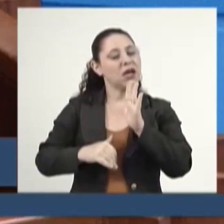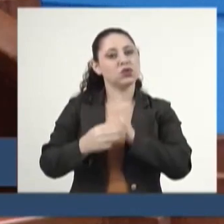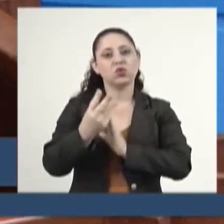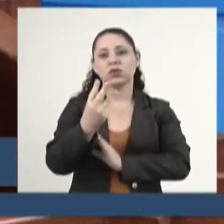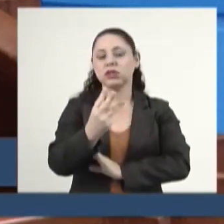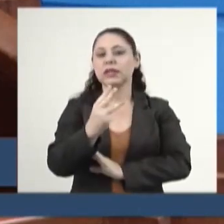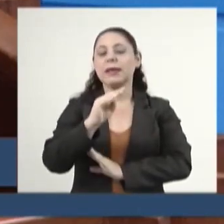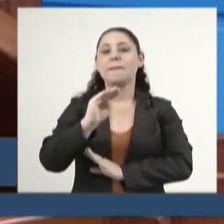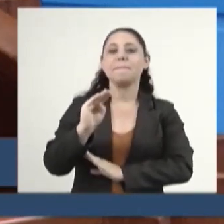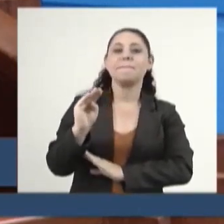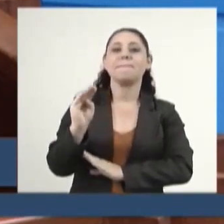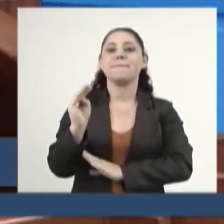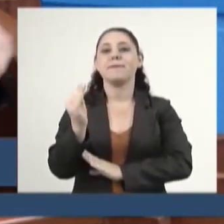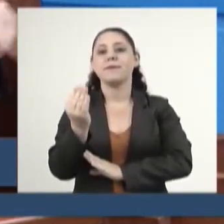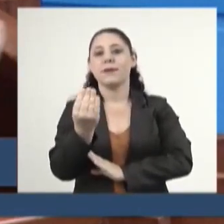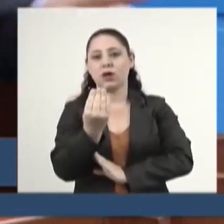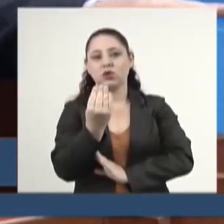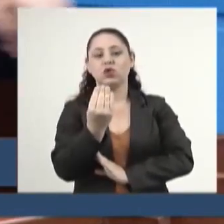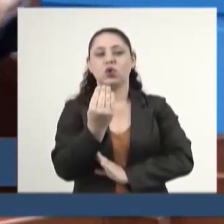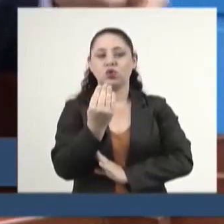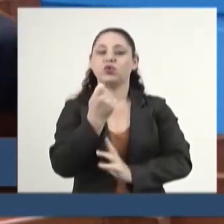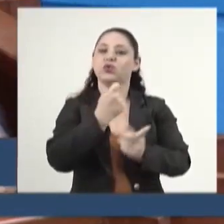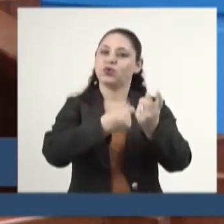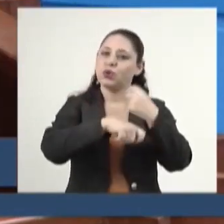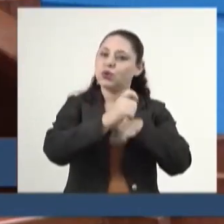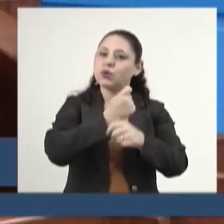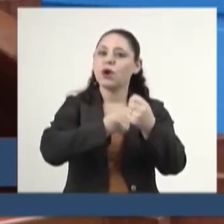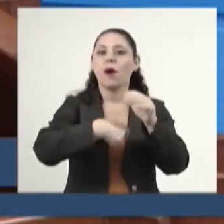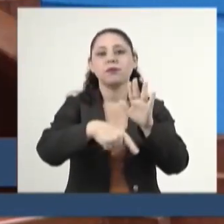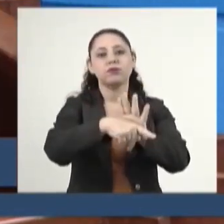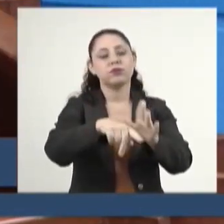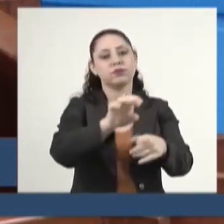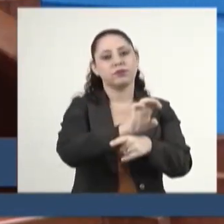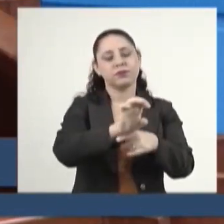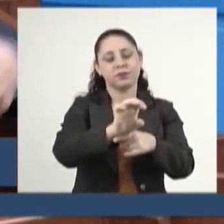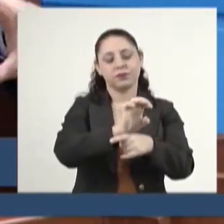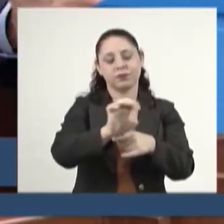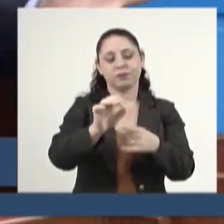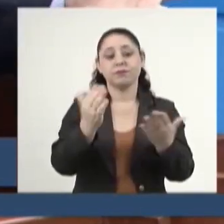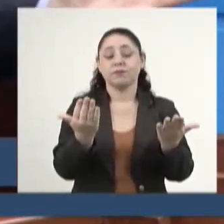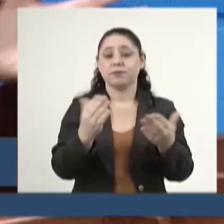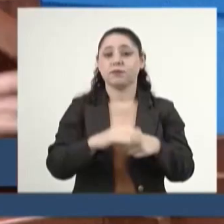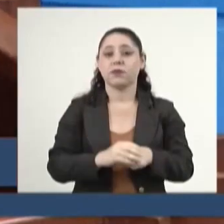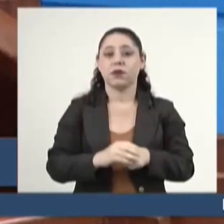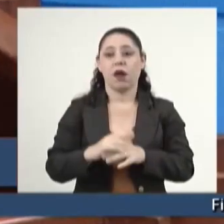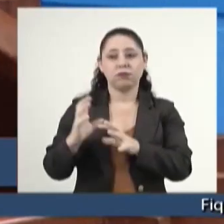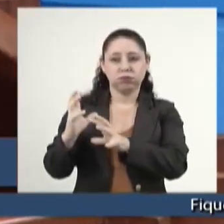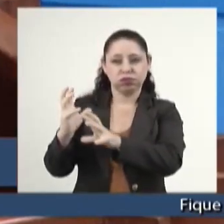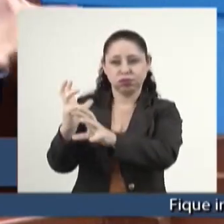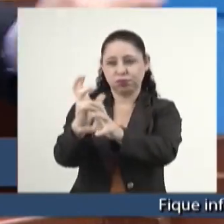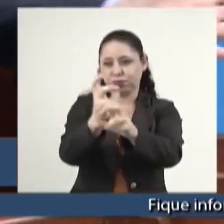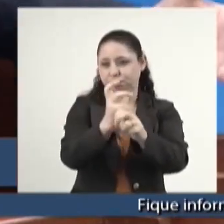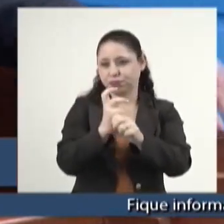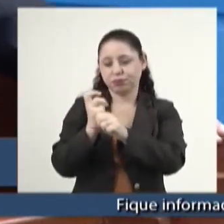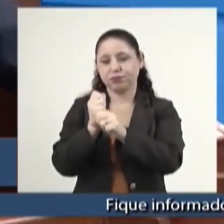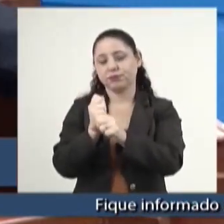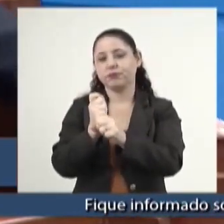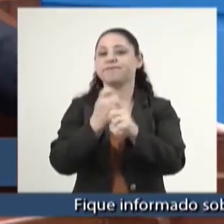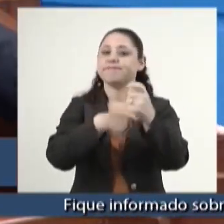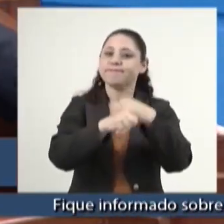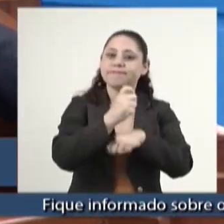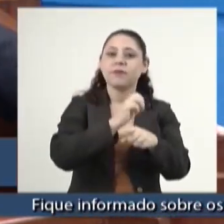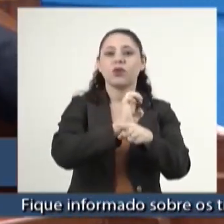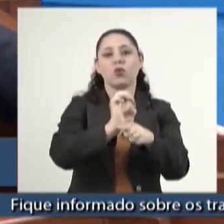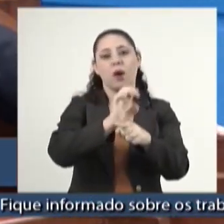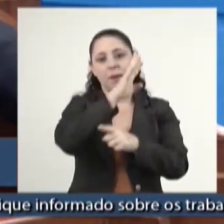3 bilhões que vão circular na economia do Estado, de recursos que serão circulados